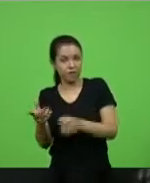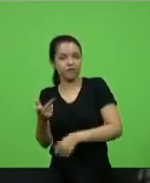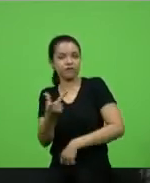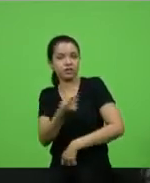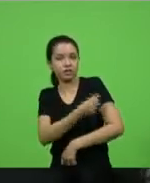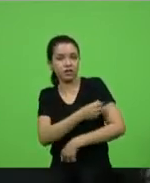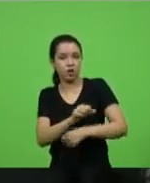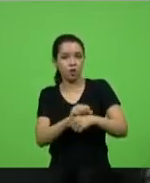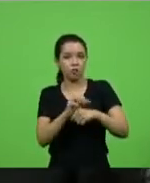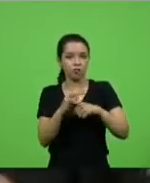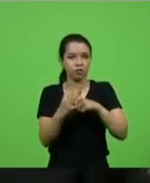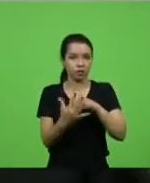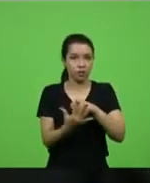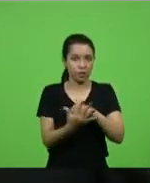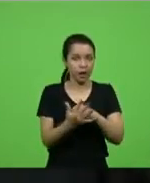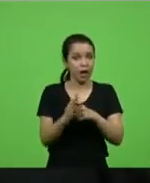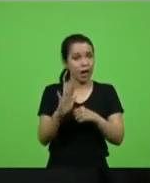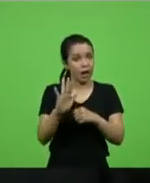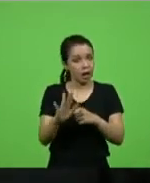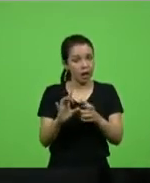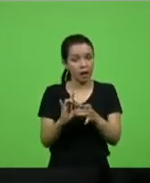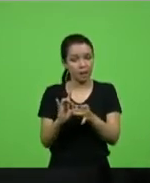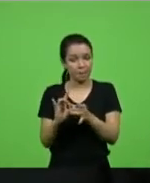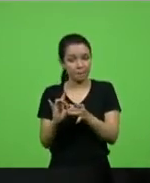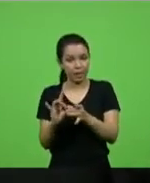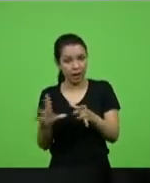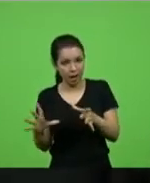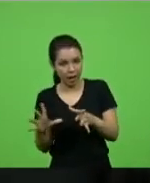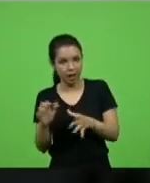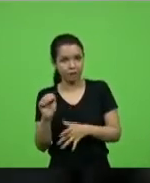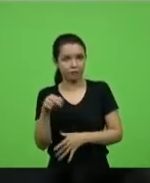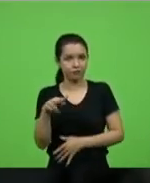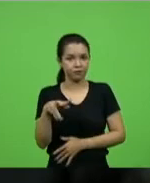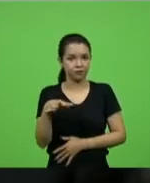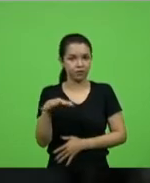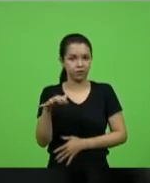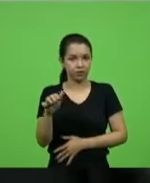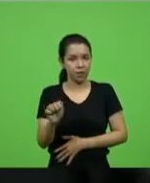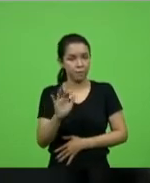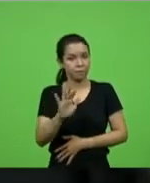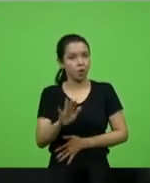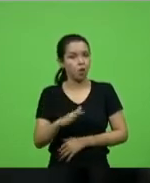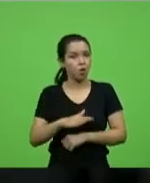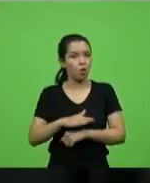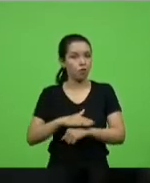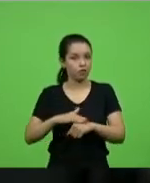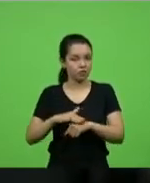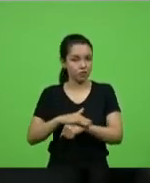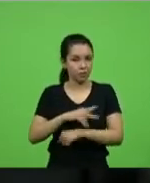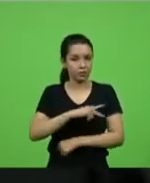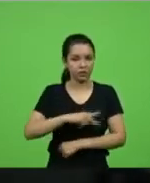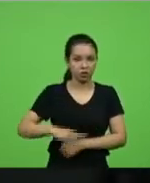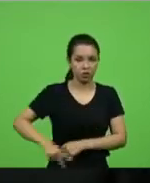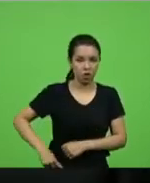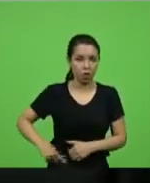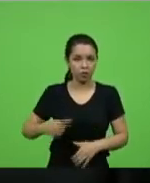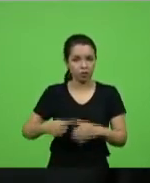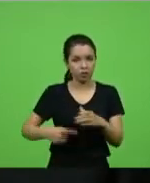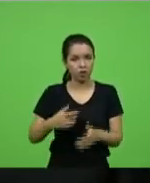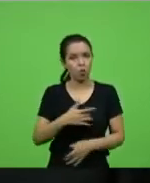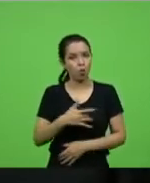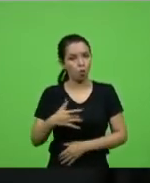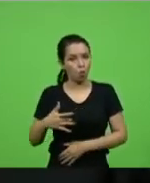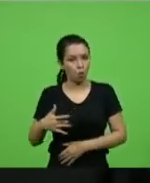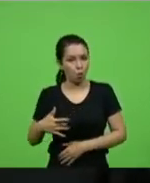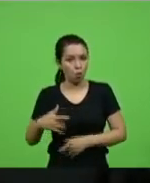mas autorizadas pela Anvisa. Conversando com o presidente da Comissão de Saúde, deputado Deutinho Sareta, e eu vi também,